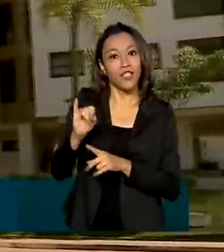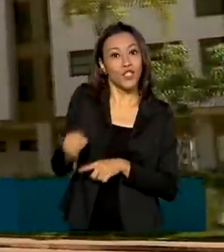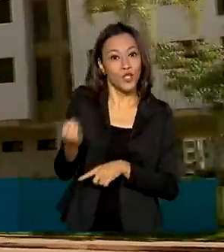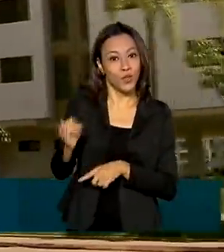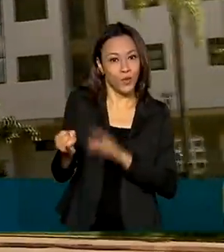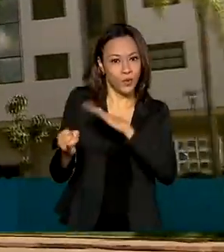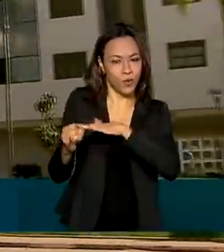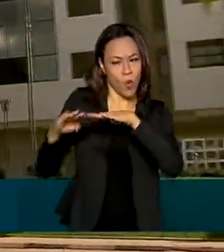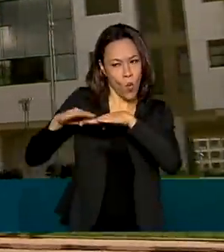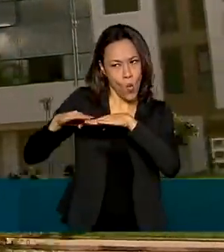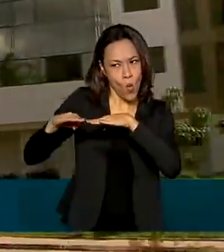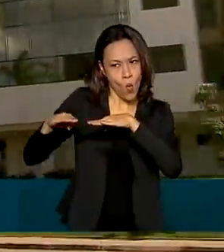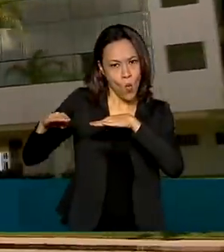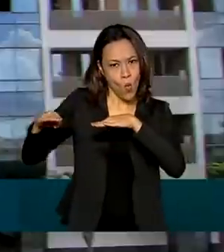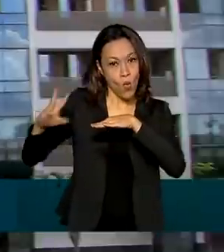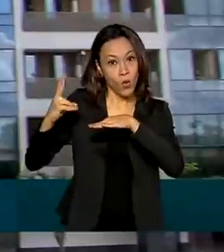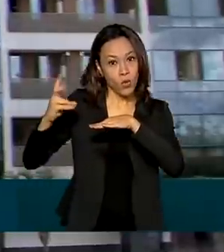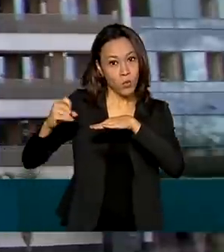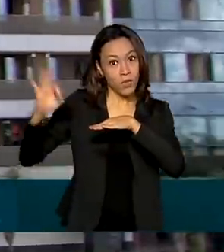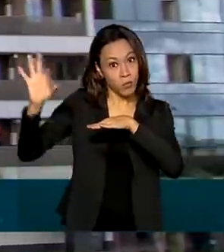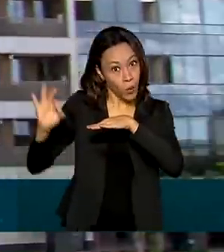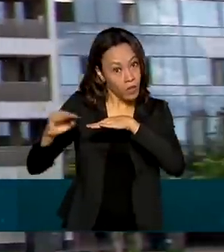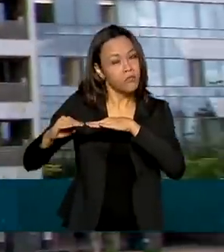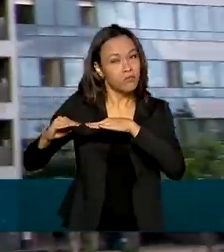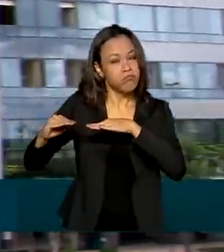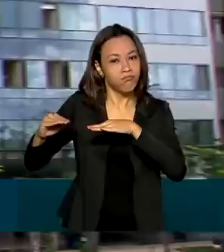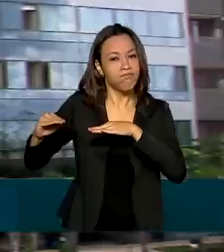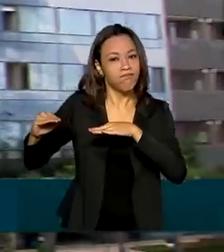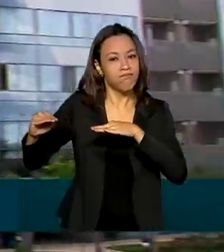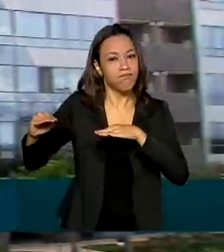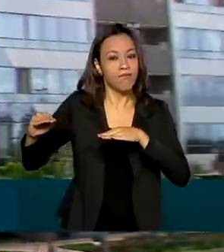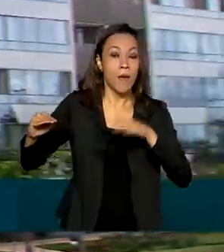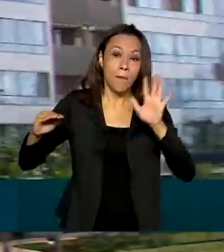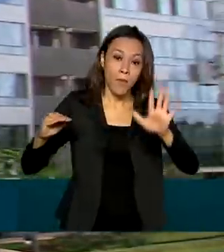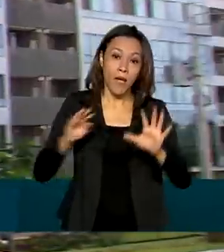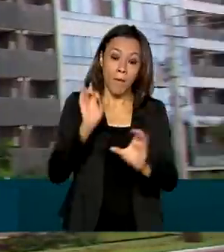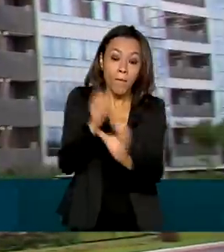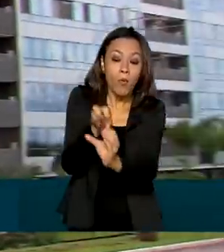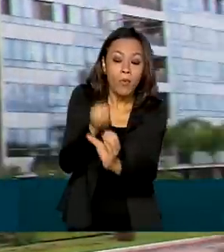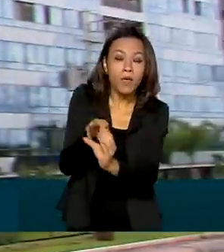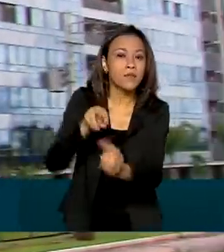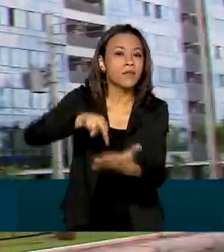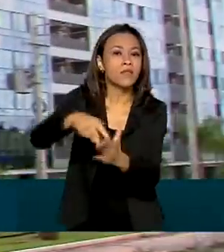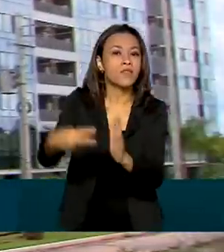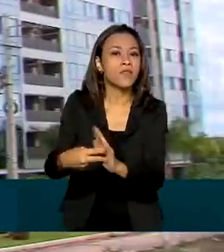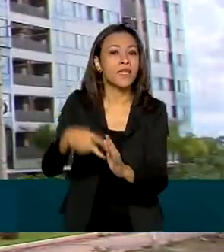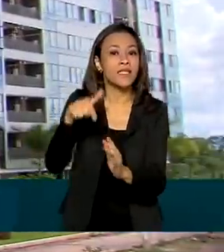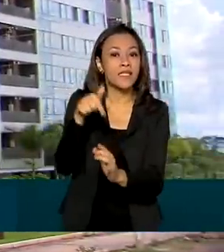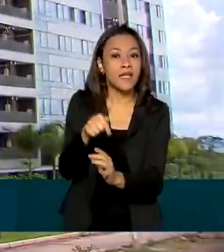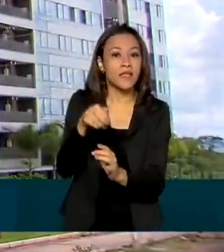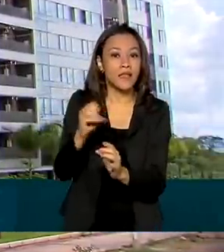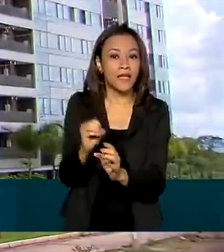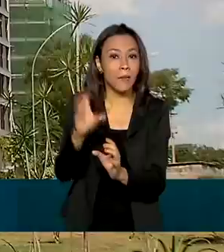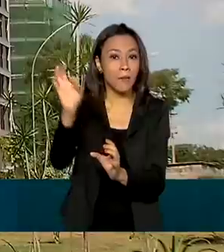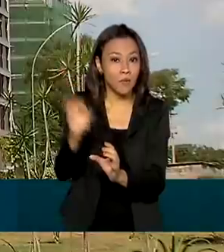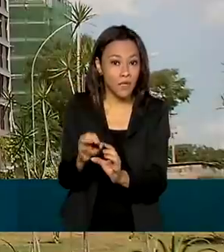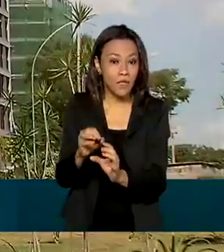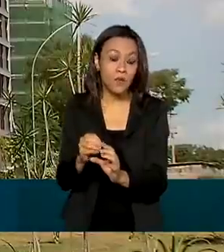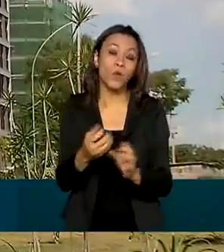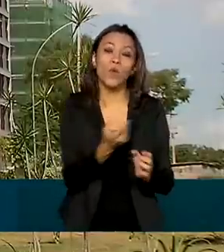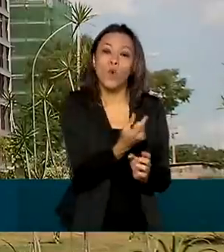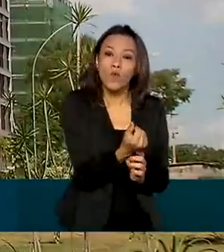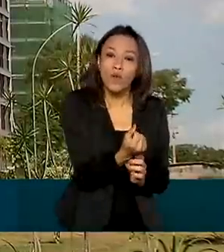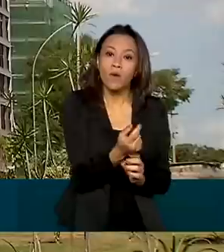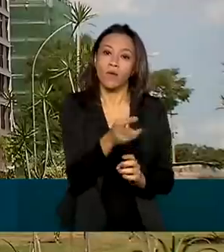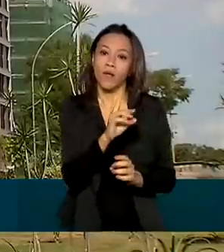estiver em 2% ao ano, já que a remuneração da poupança representa 70% do valor da Selic e